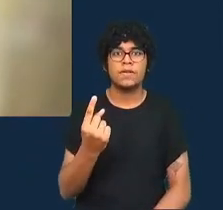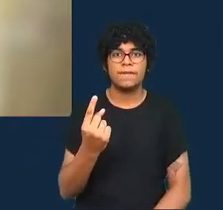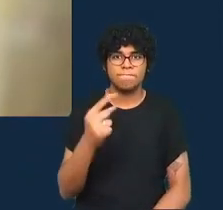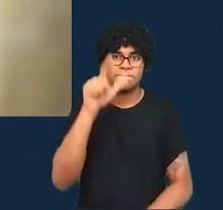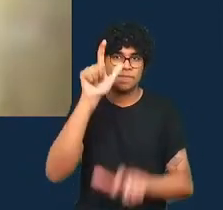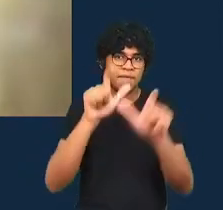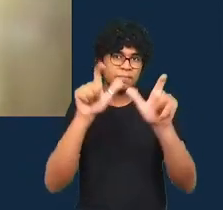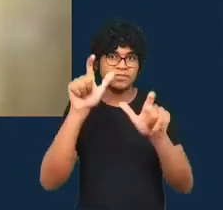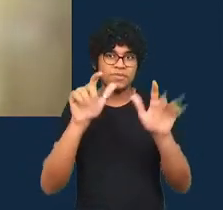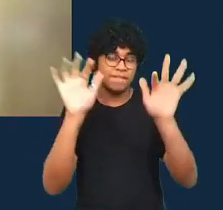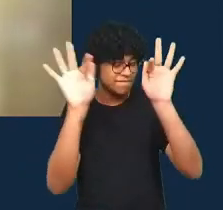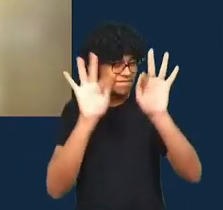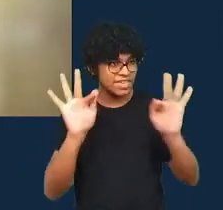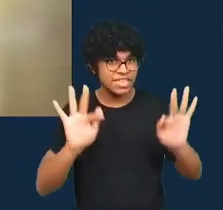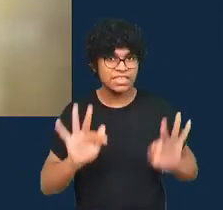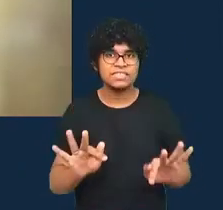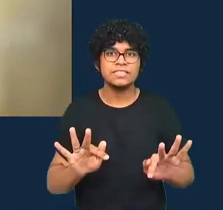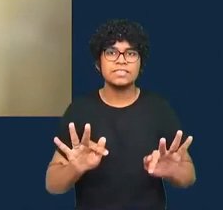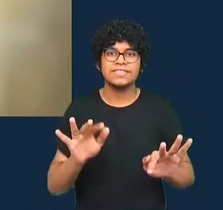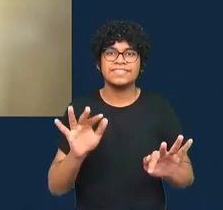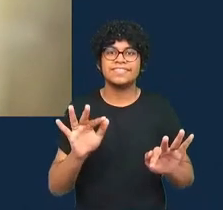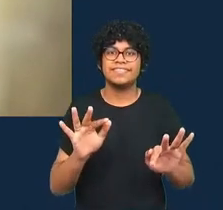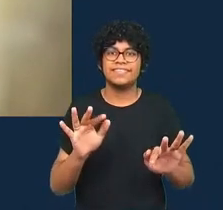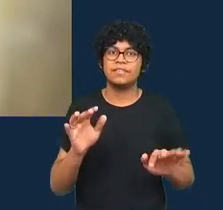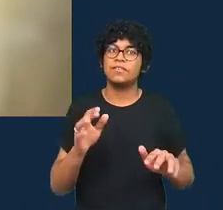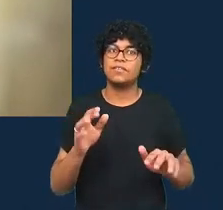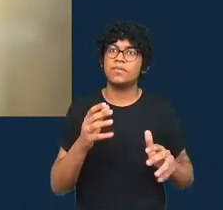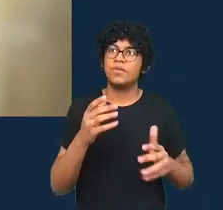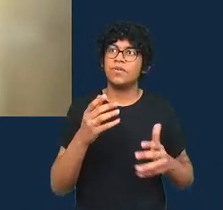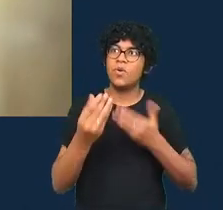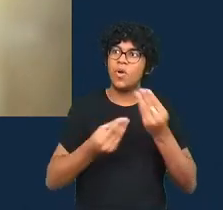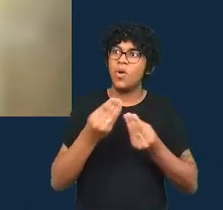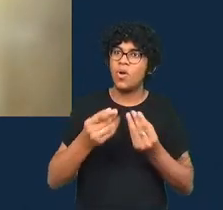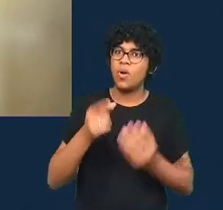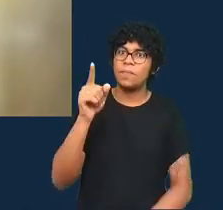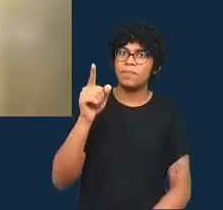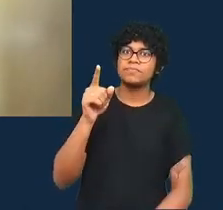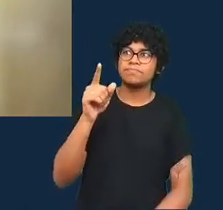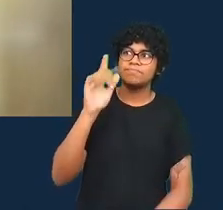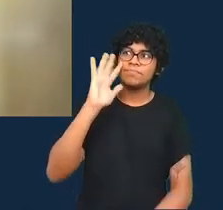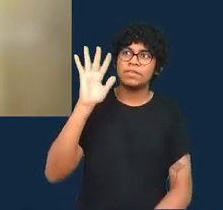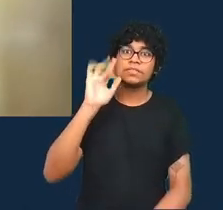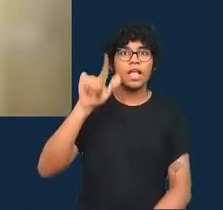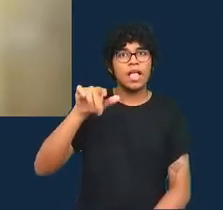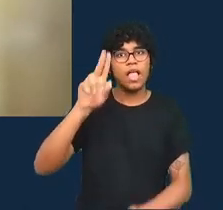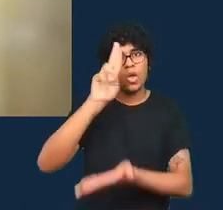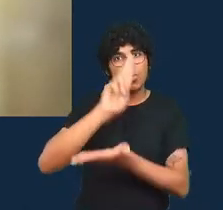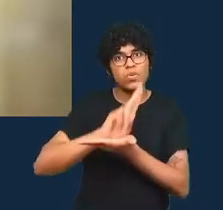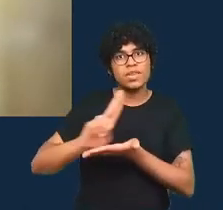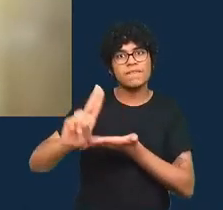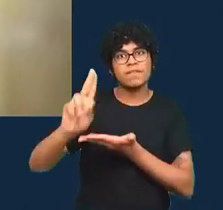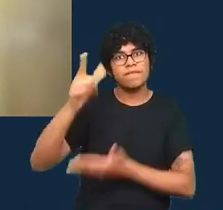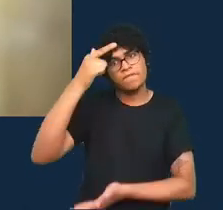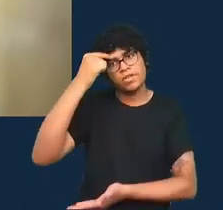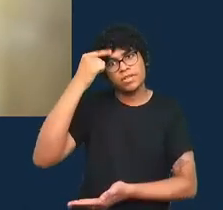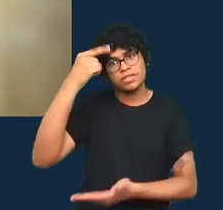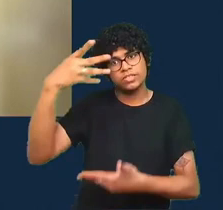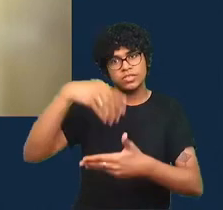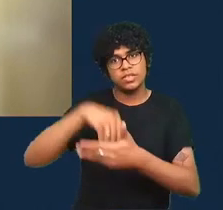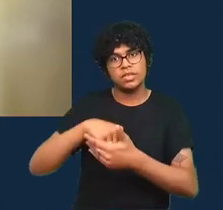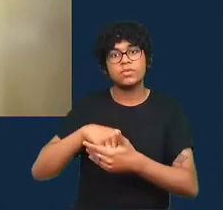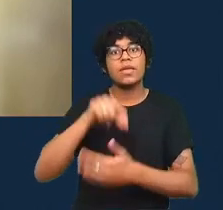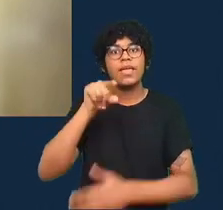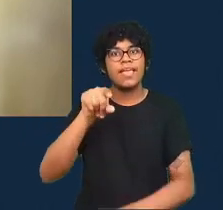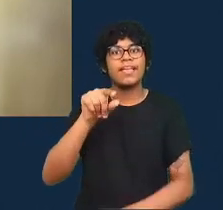ficam felizes quando a gente diz como eles devem pensar que são as universidades e ali é que a gente pode embutir o